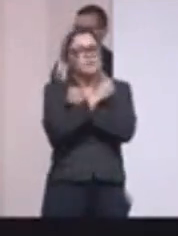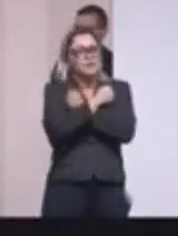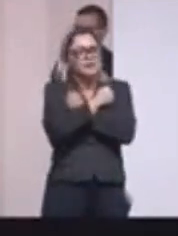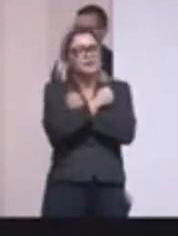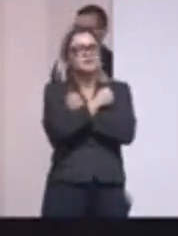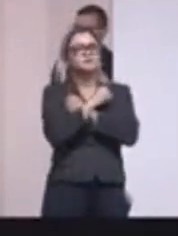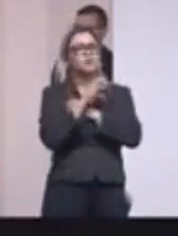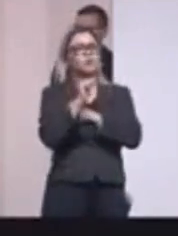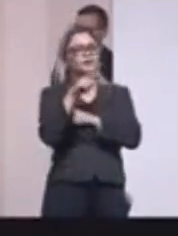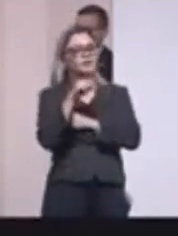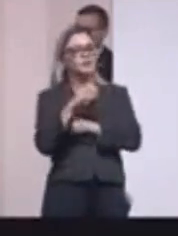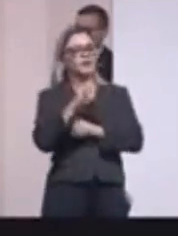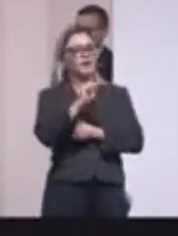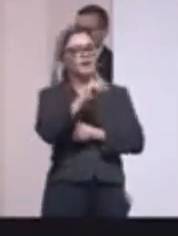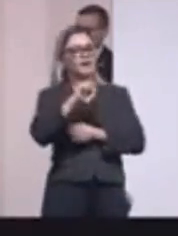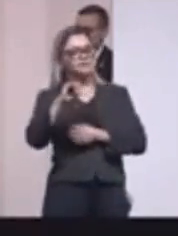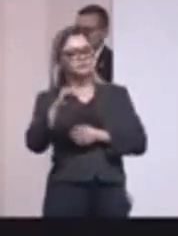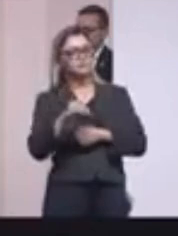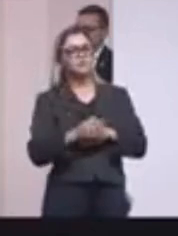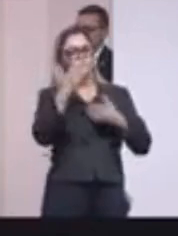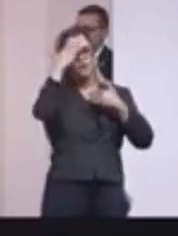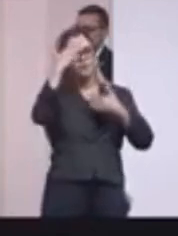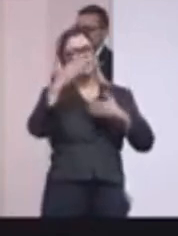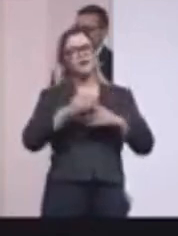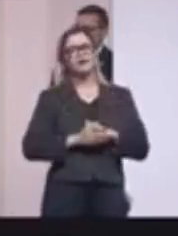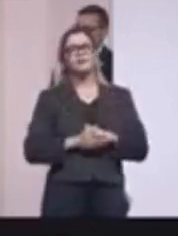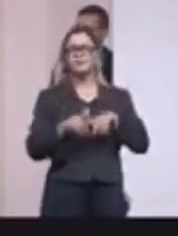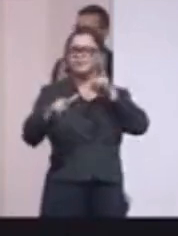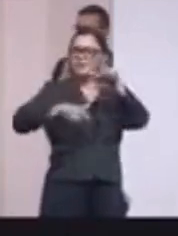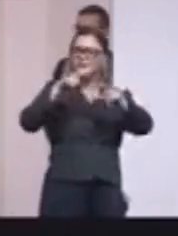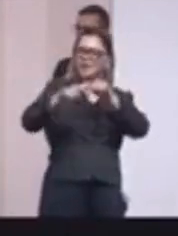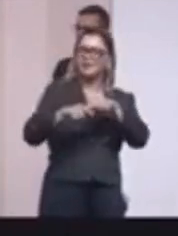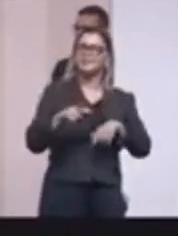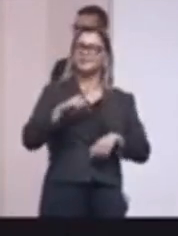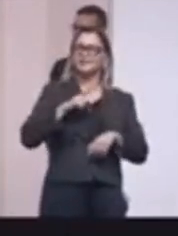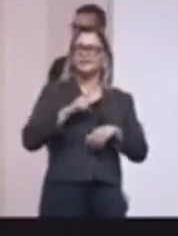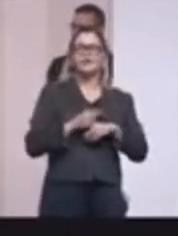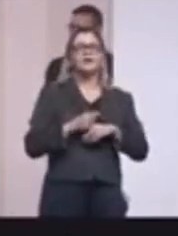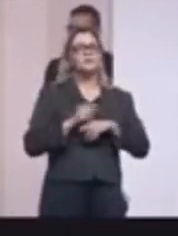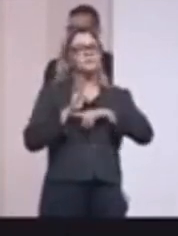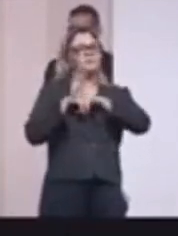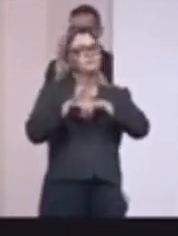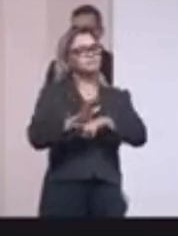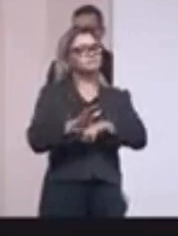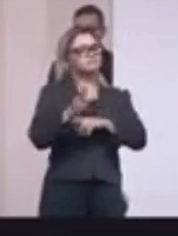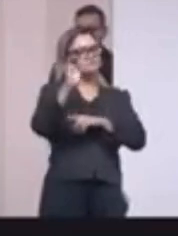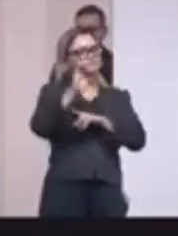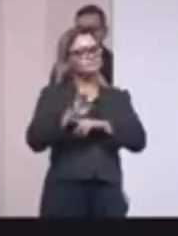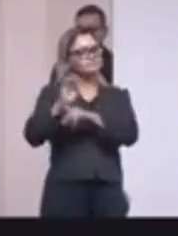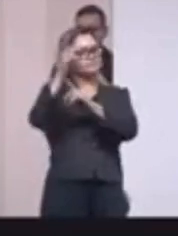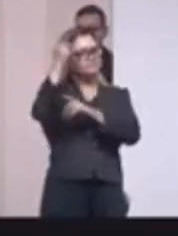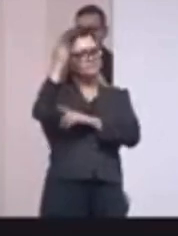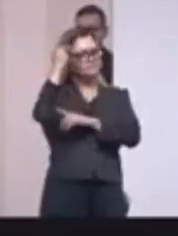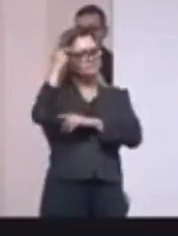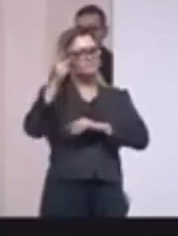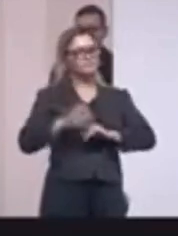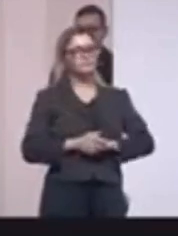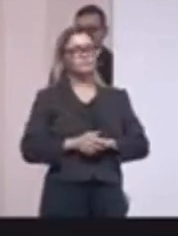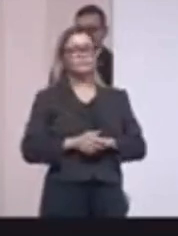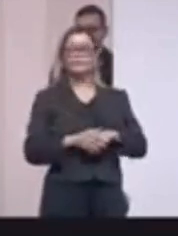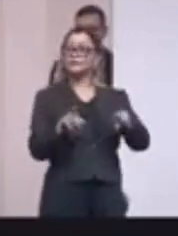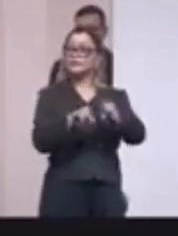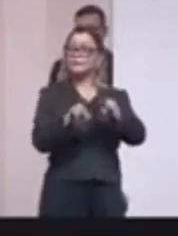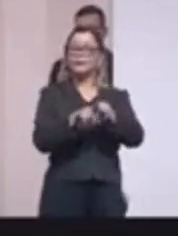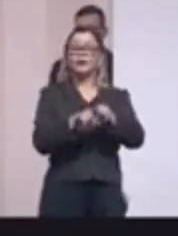ao Coronel Cássio. E obrigado pelo trabalho que vocês têm feito aí em prol do Estado de São Paulo. Agradecer também